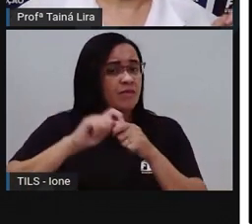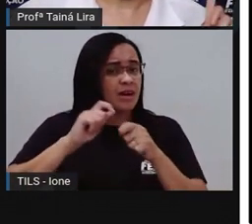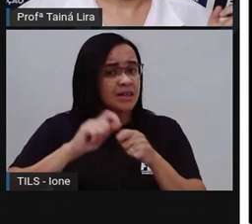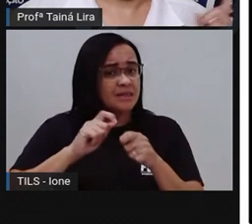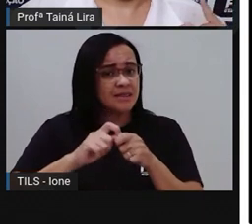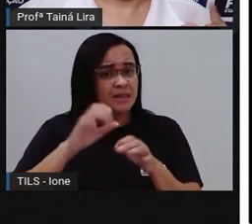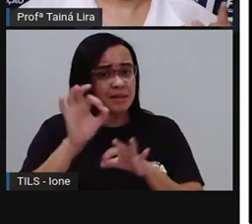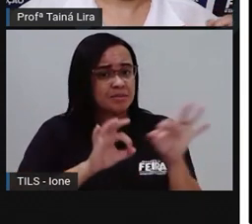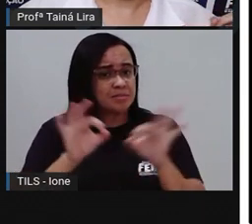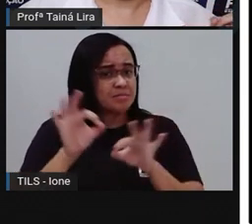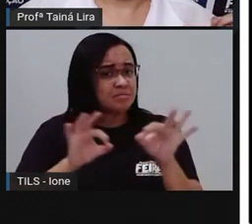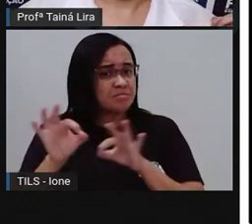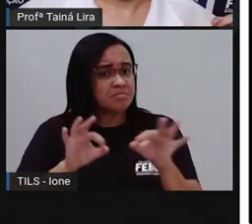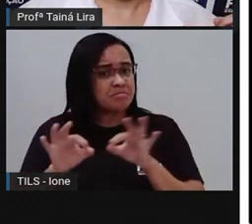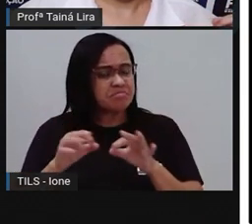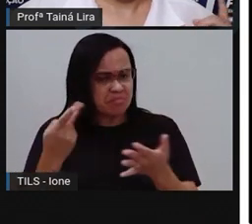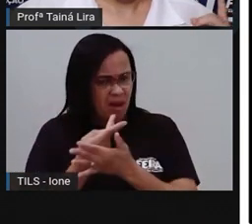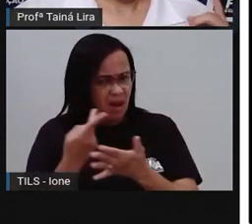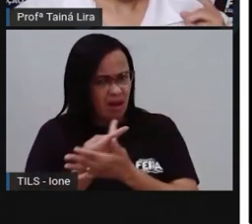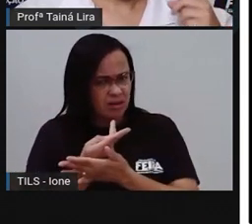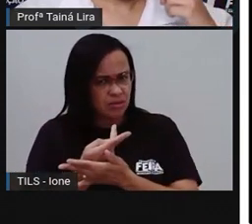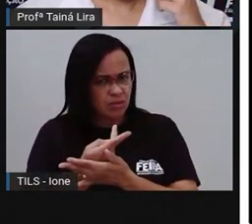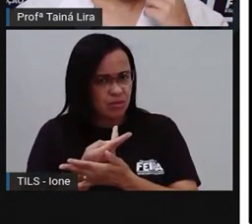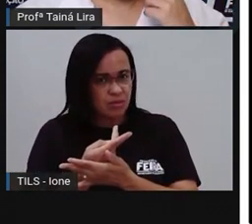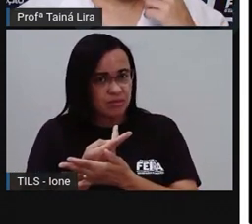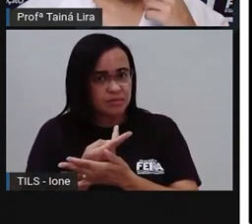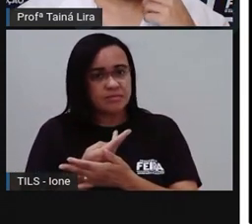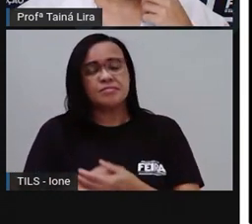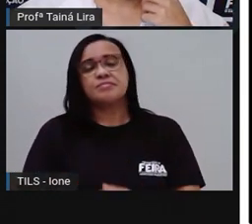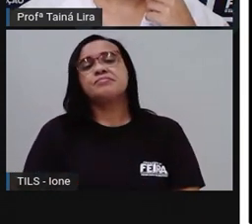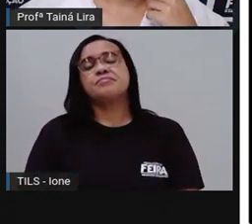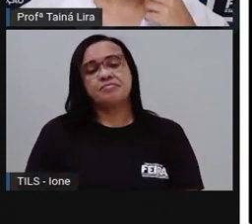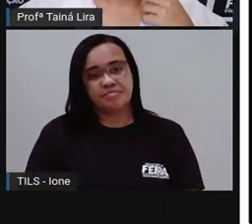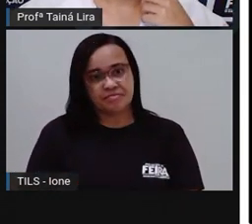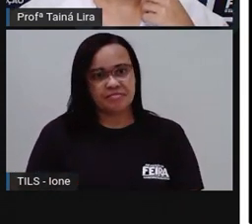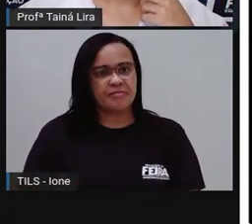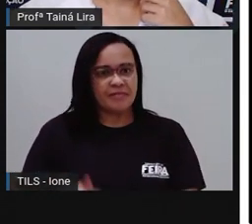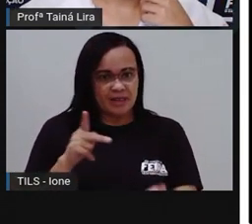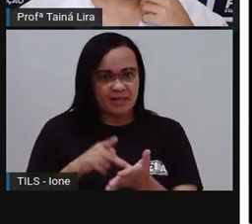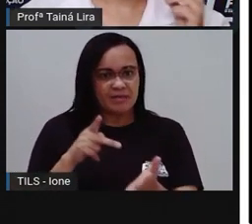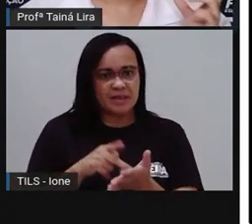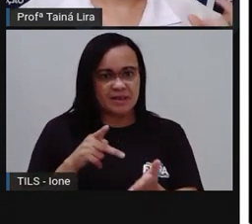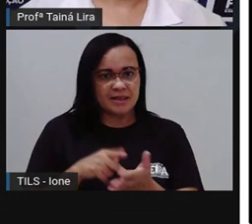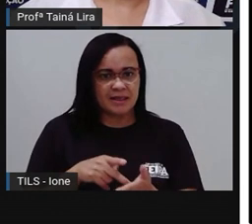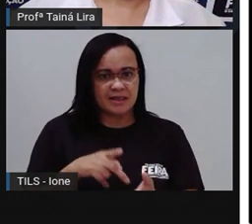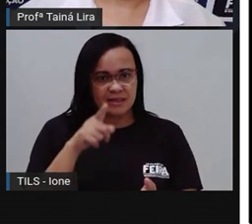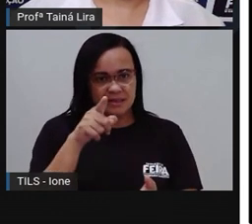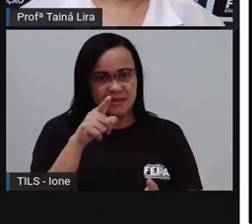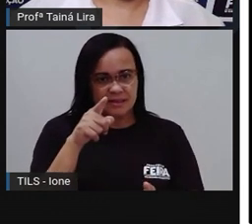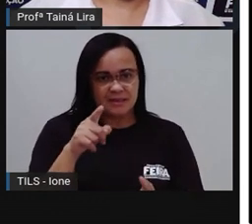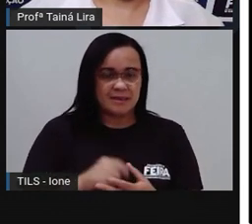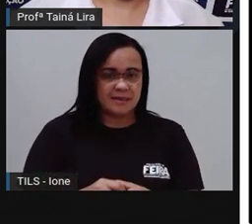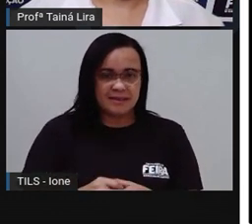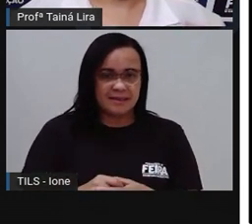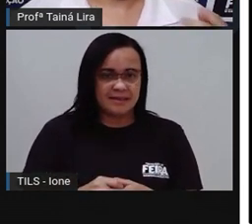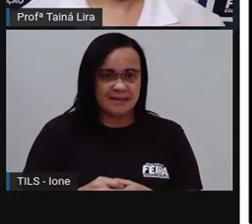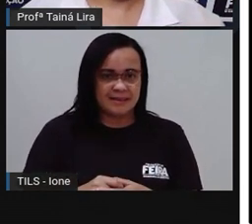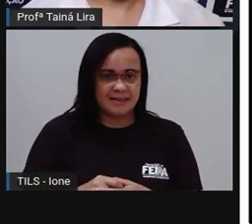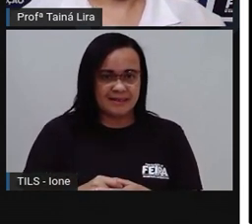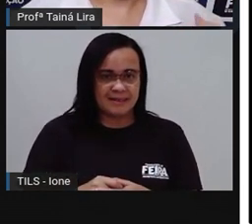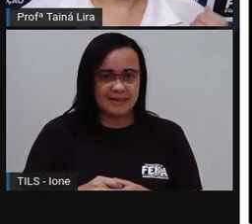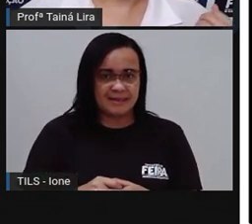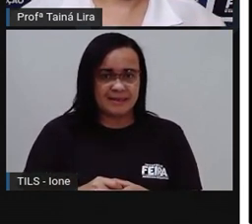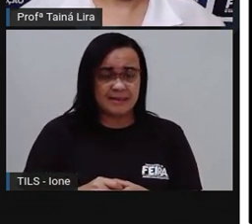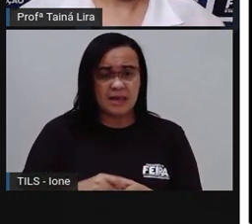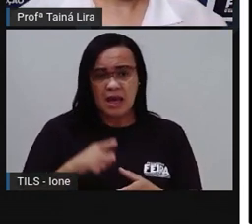Não? Está errado o segundo ano? Ah, é verdade. Então, nessa parte aqui não é o modo de fazer. Porque, olha